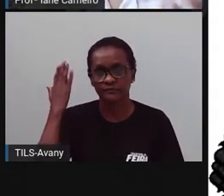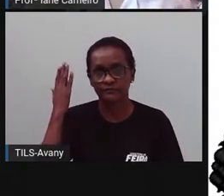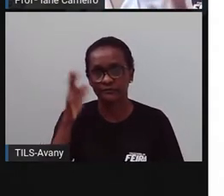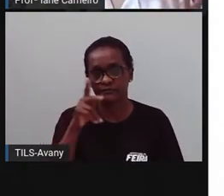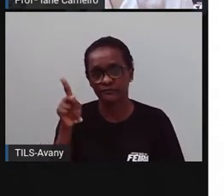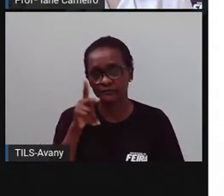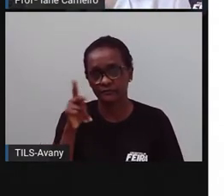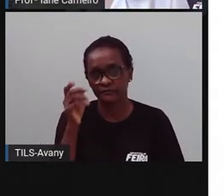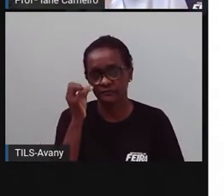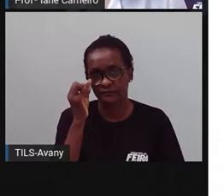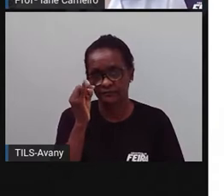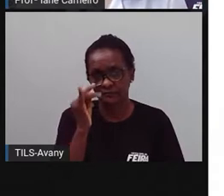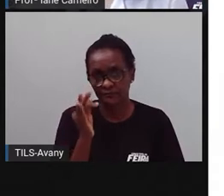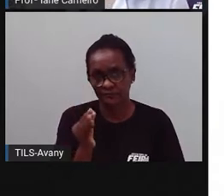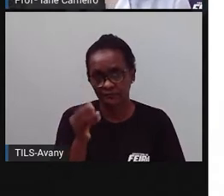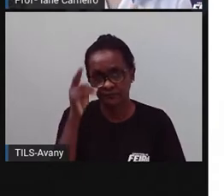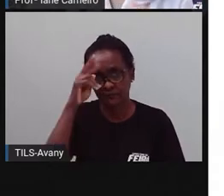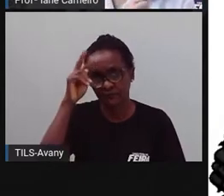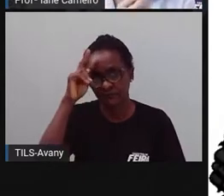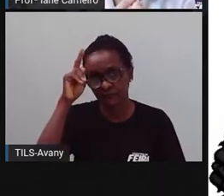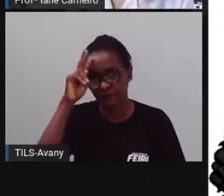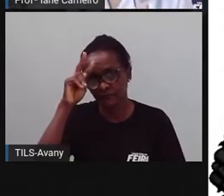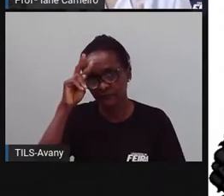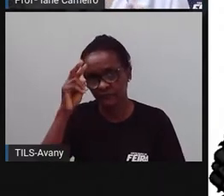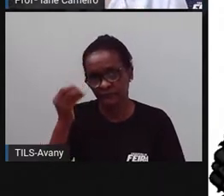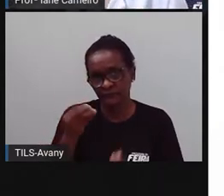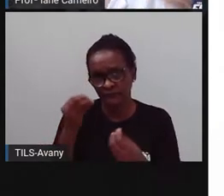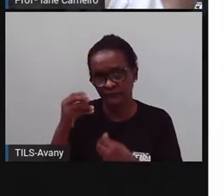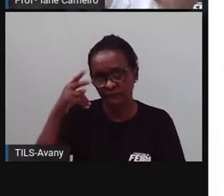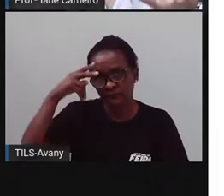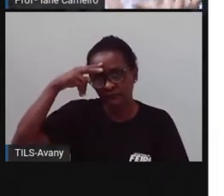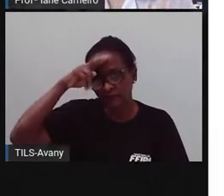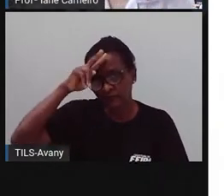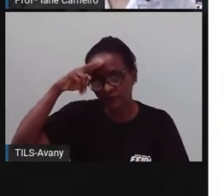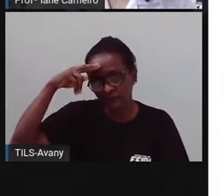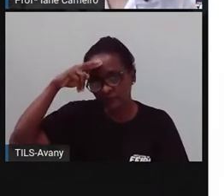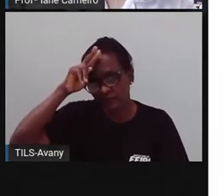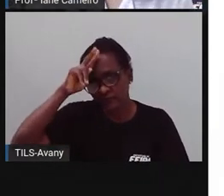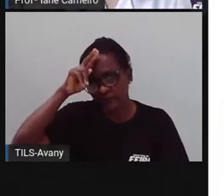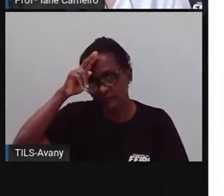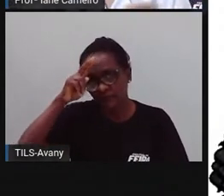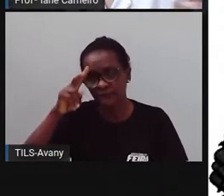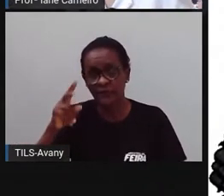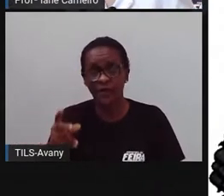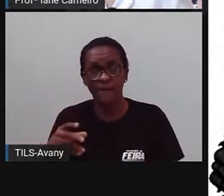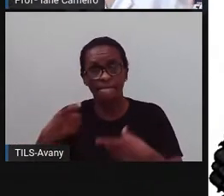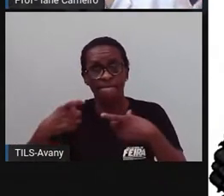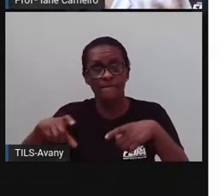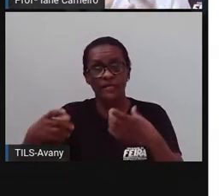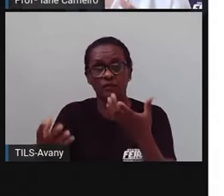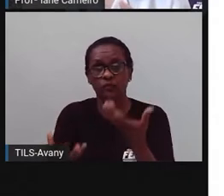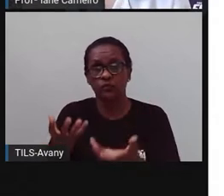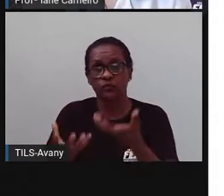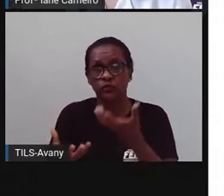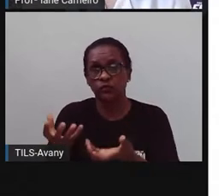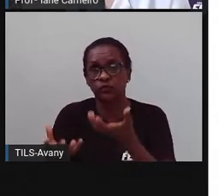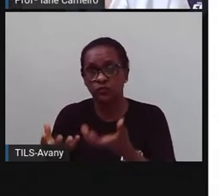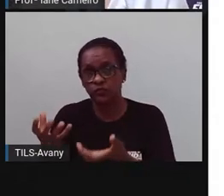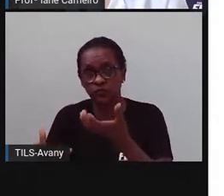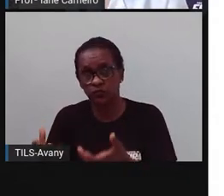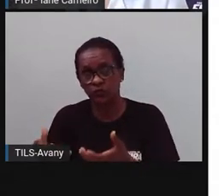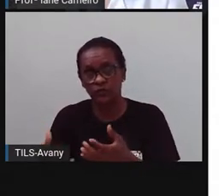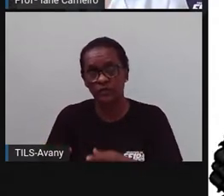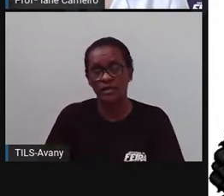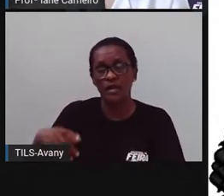foi falando um pouco do histórico de alguns bairros, né? A PRO falou do bairro da Queimadinha, a PRO falou também do bairro da